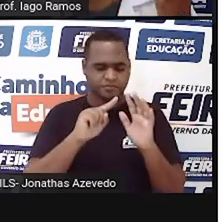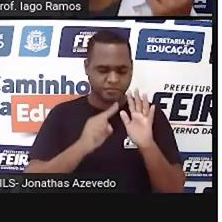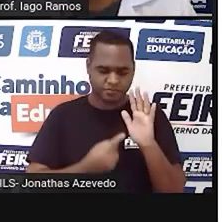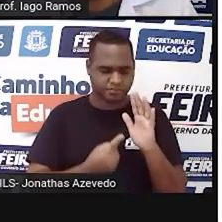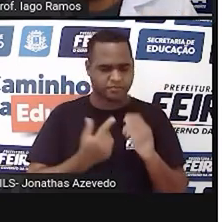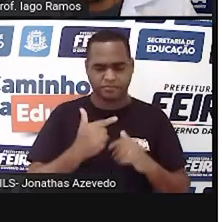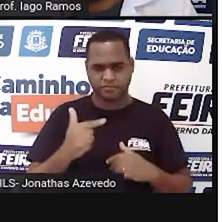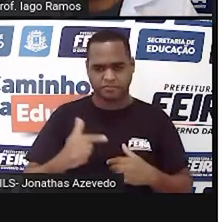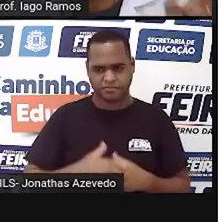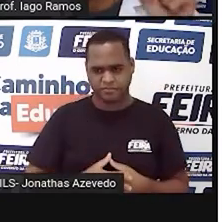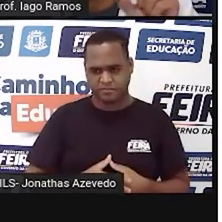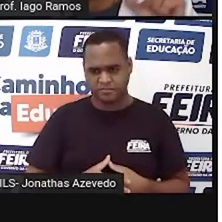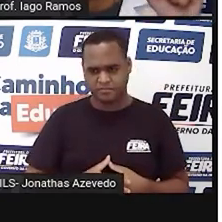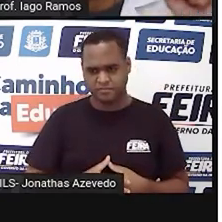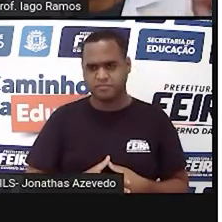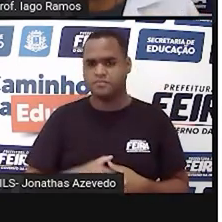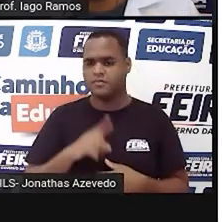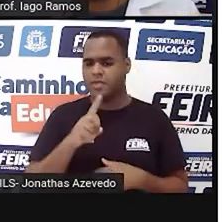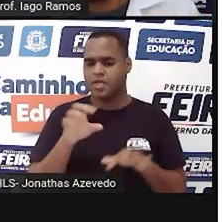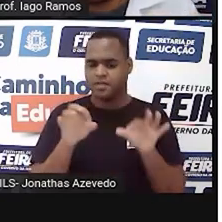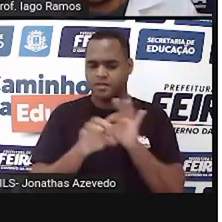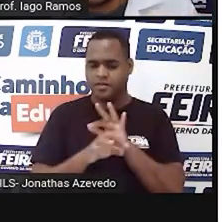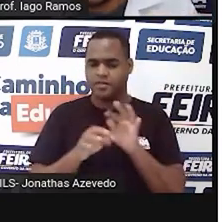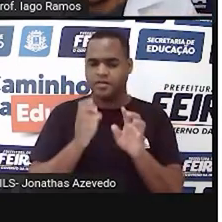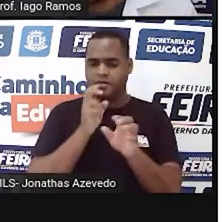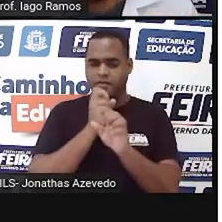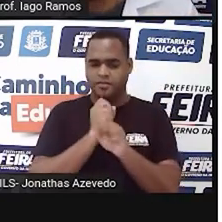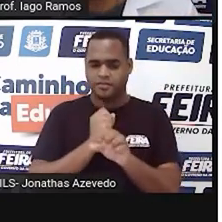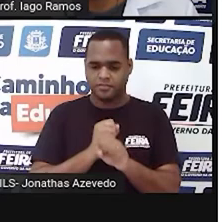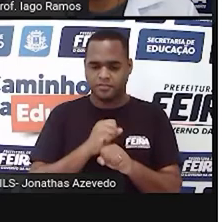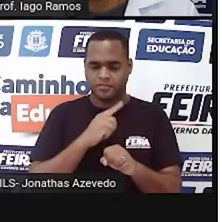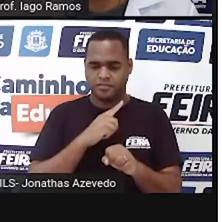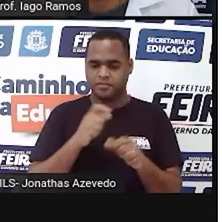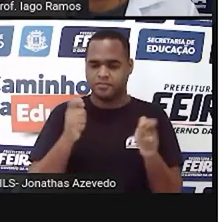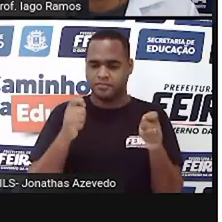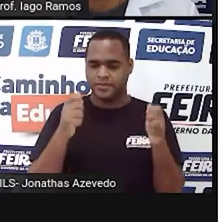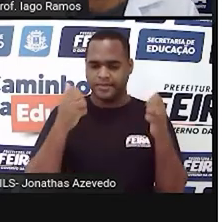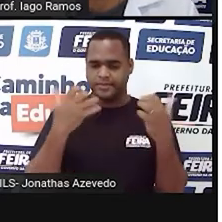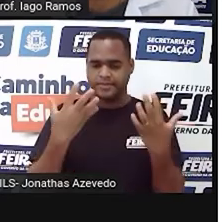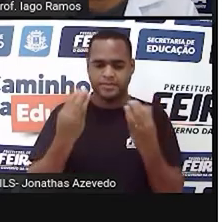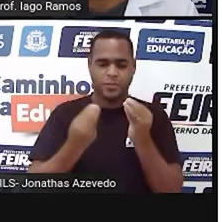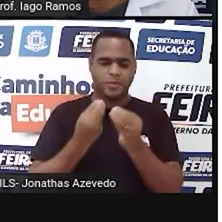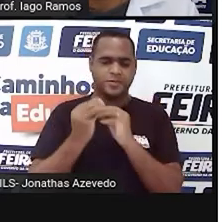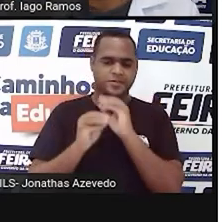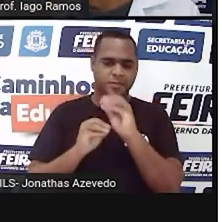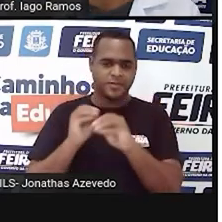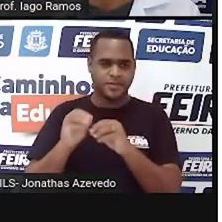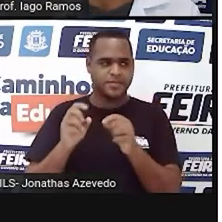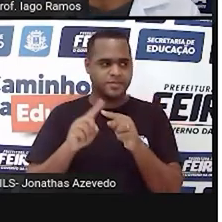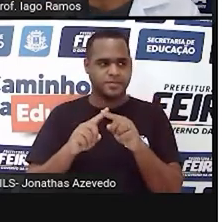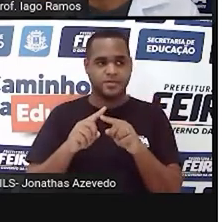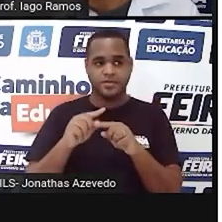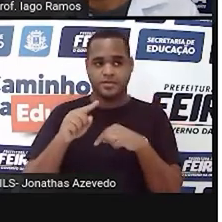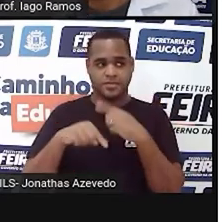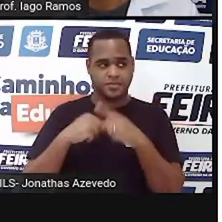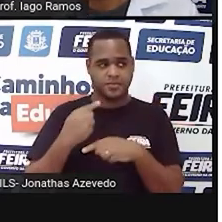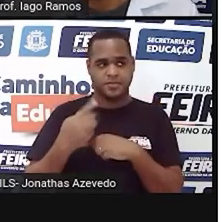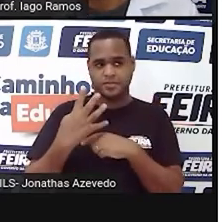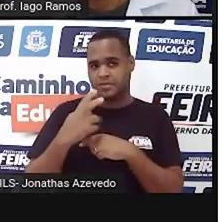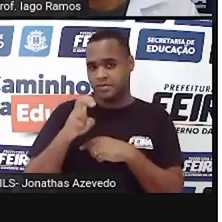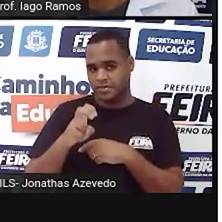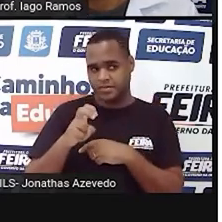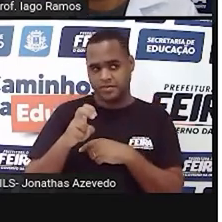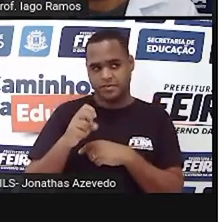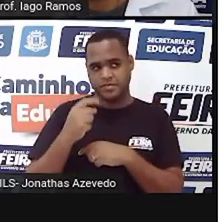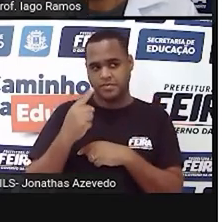gente completar, pra conseguir fazer essa continha, é só a gente colocar, depois do 45, um vírgula,